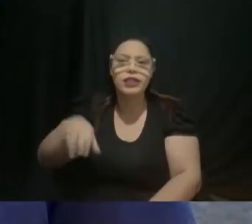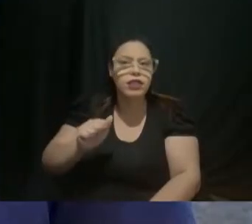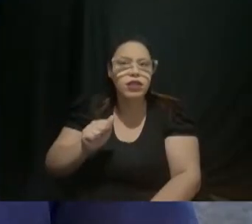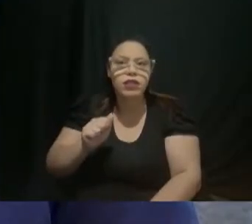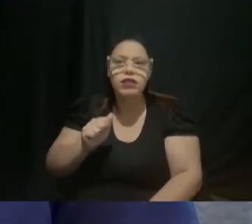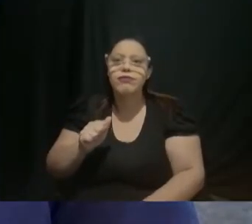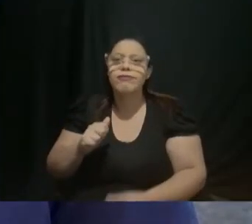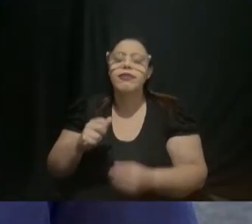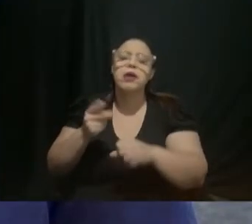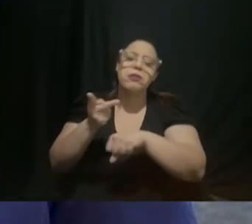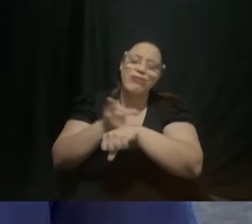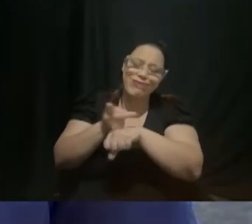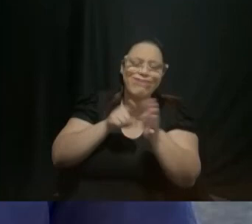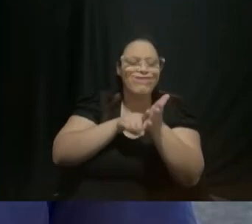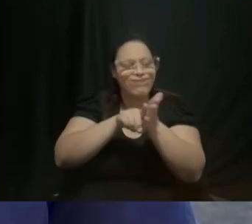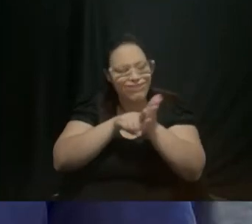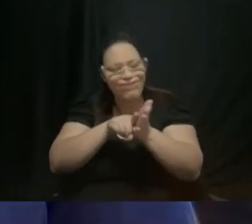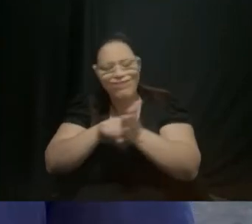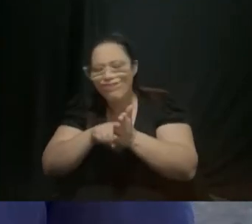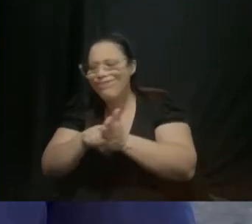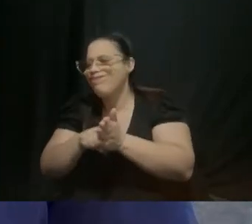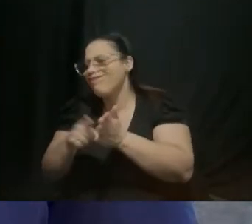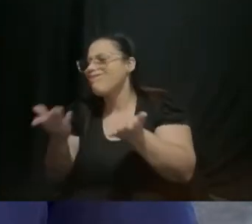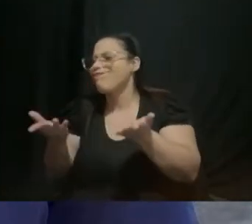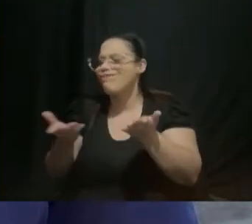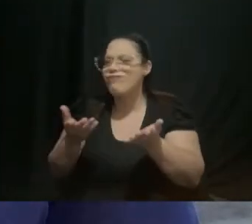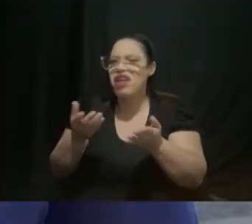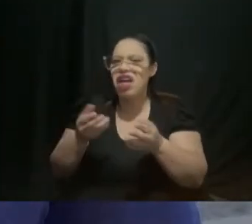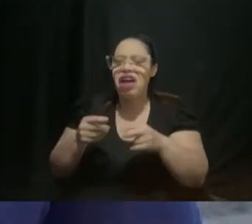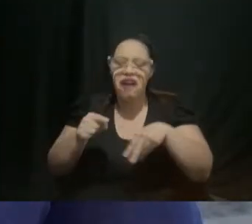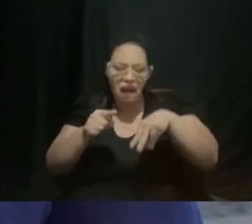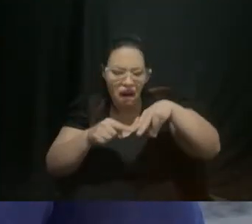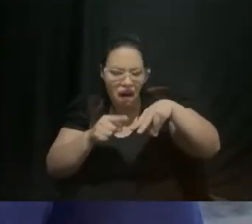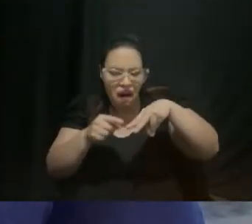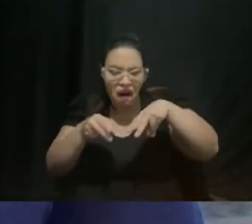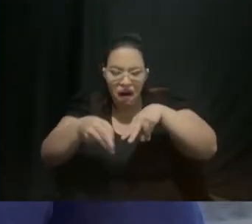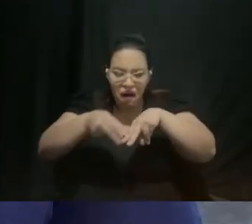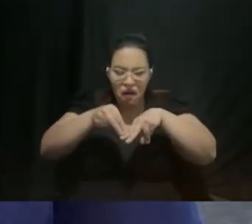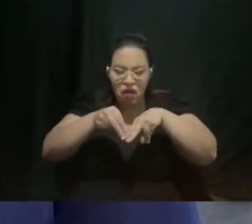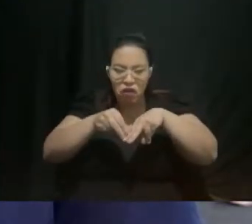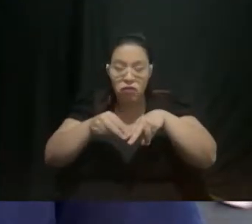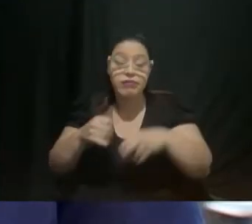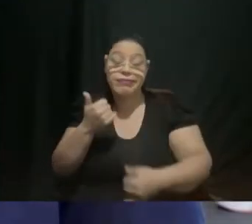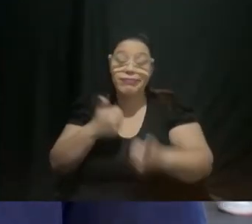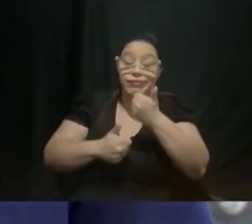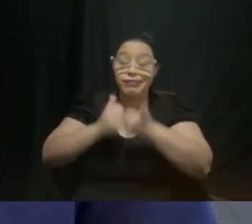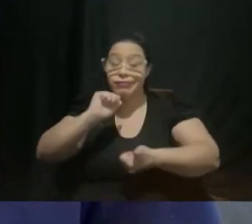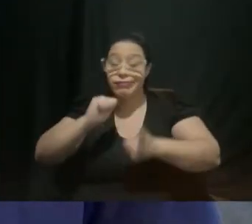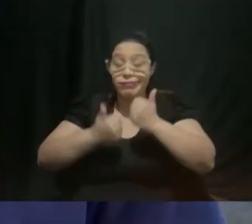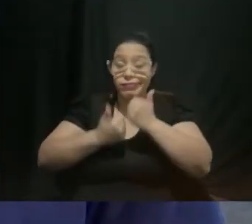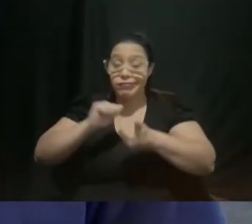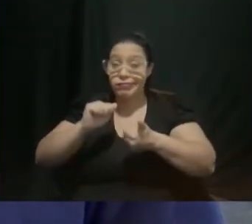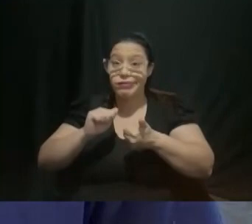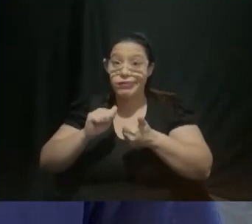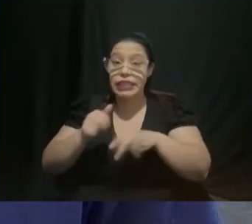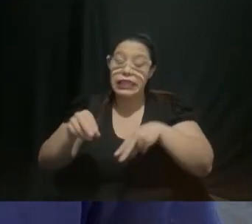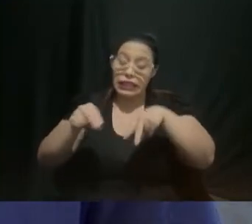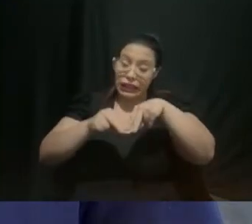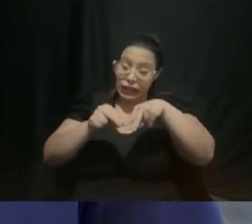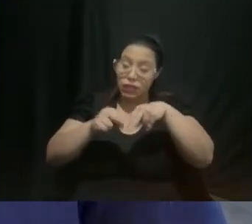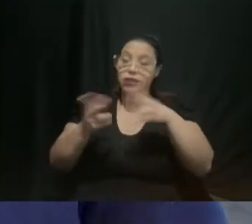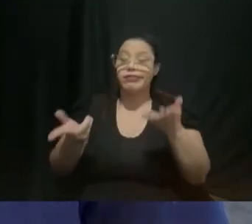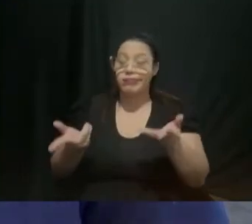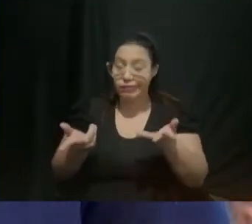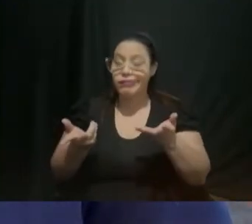Acho eu daria um tênis ele gosta bastante de esporte essas coisas acho que eu daria um calçado para ele Você está